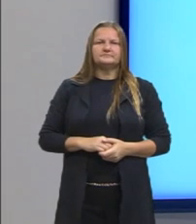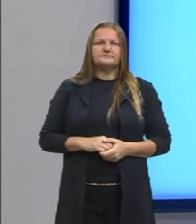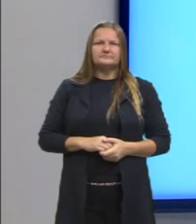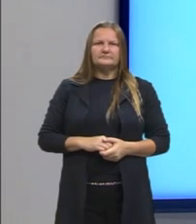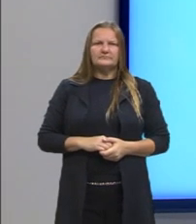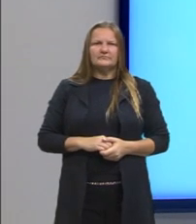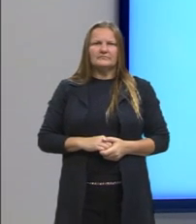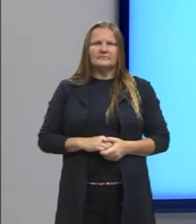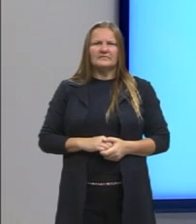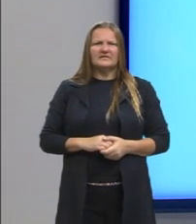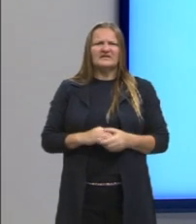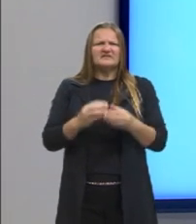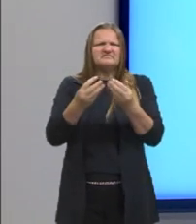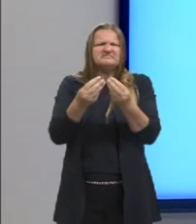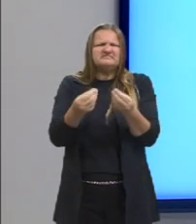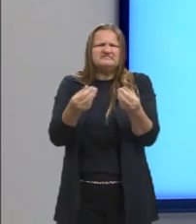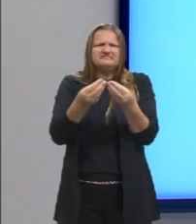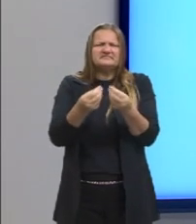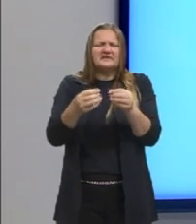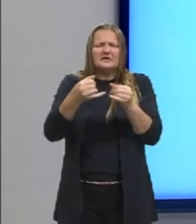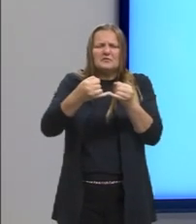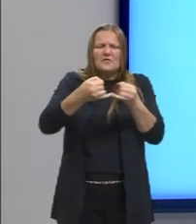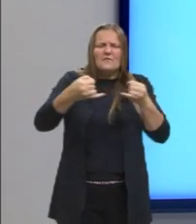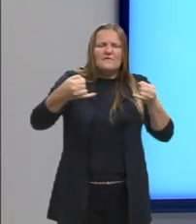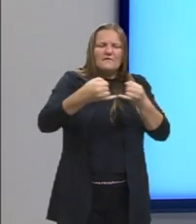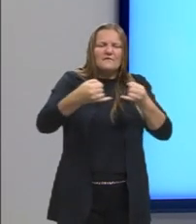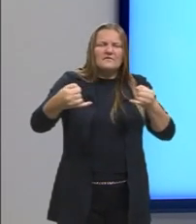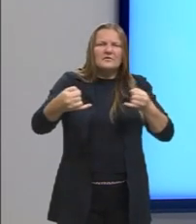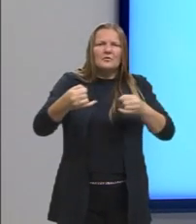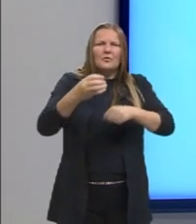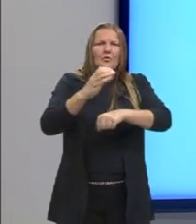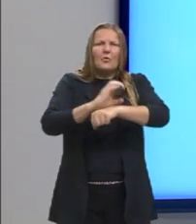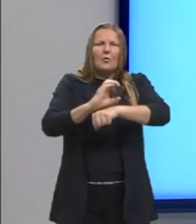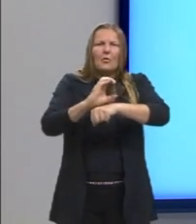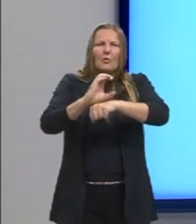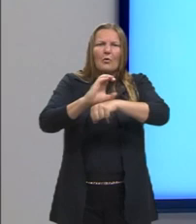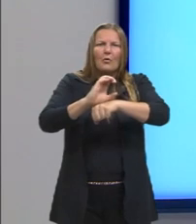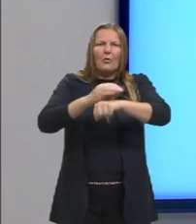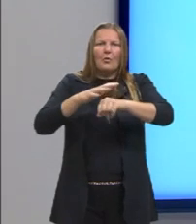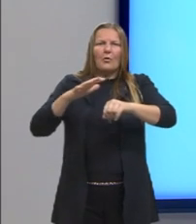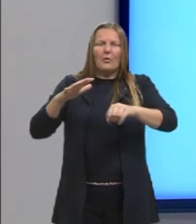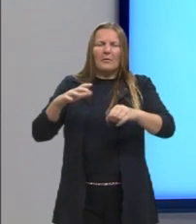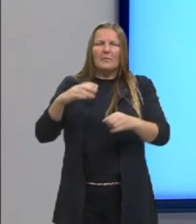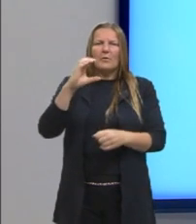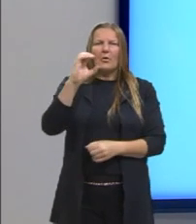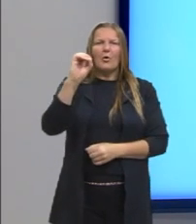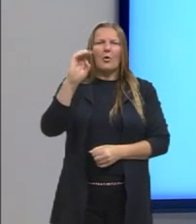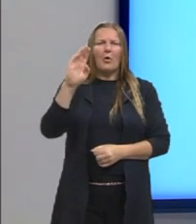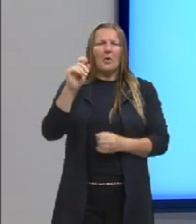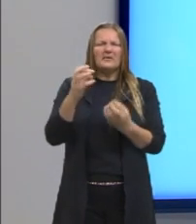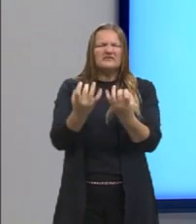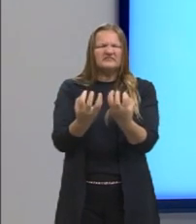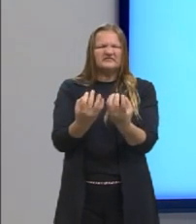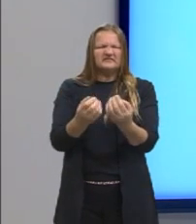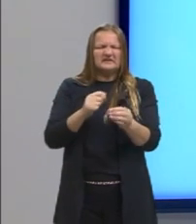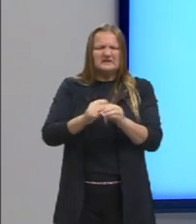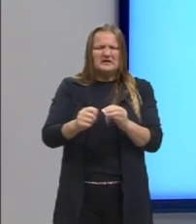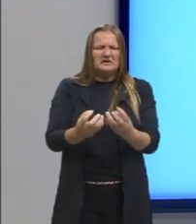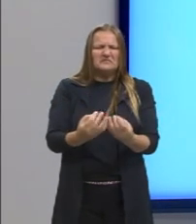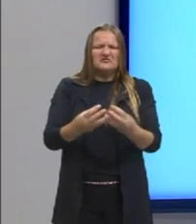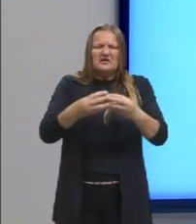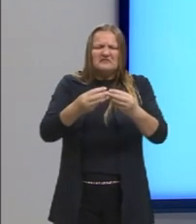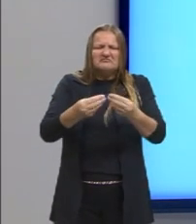que desmantelam e extraem os fios de cobre. Esses são derretidos em lareiras ao ar livre, poluindo o ar, muitas vezes intoxicando